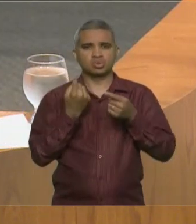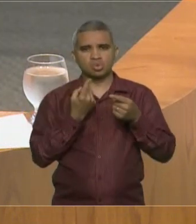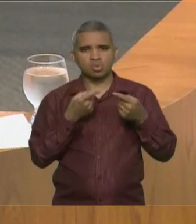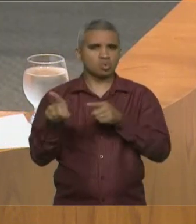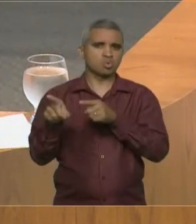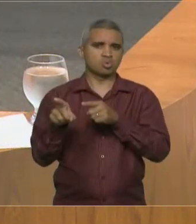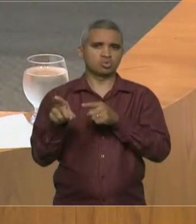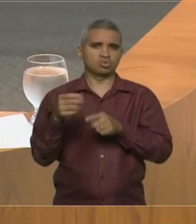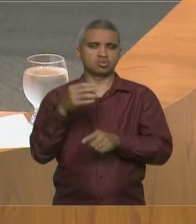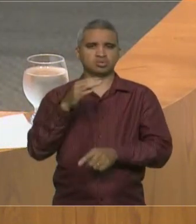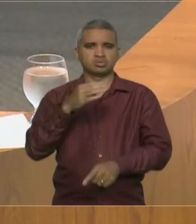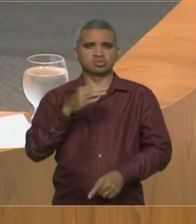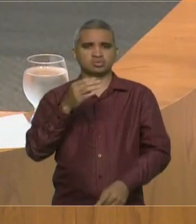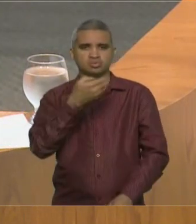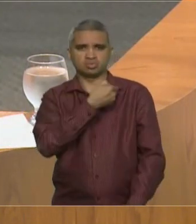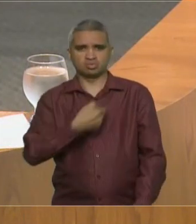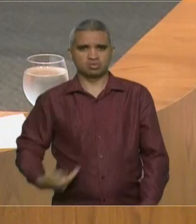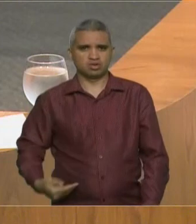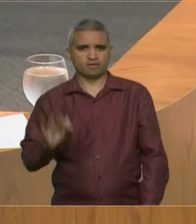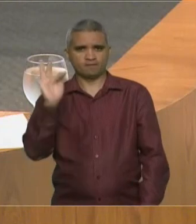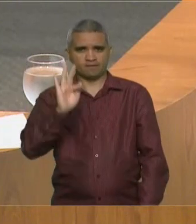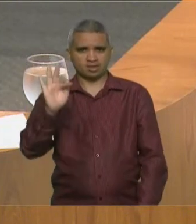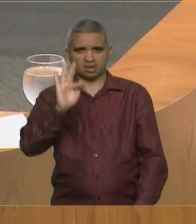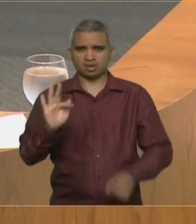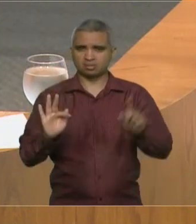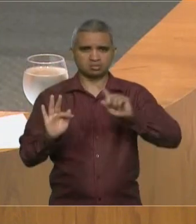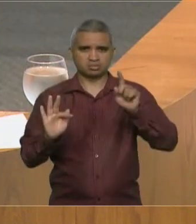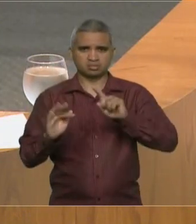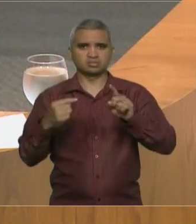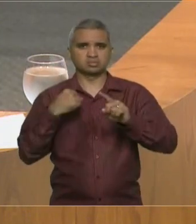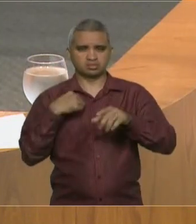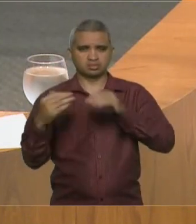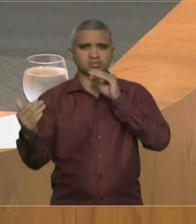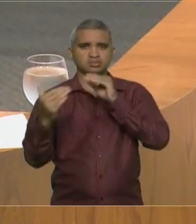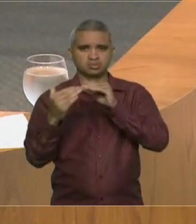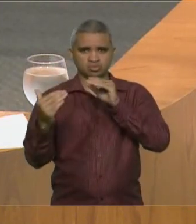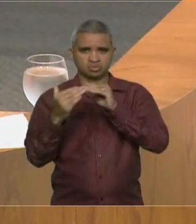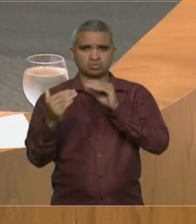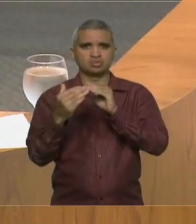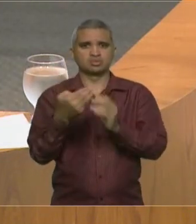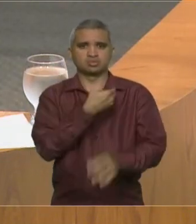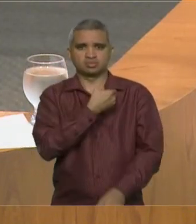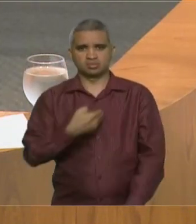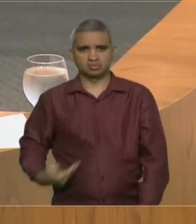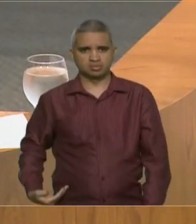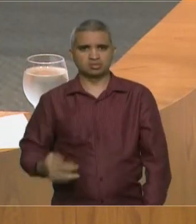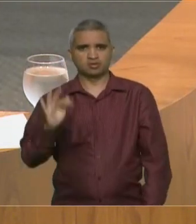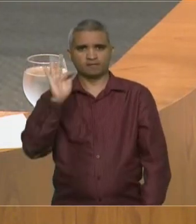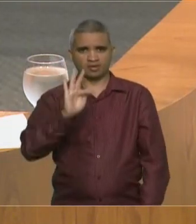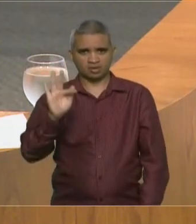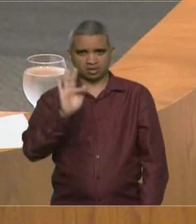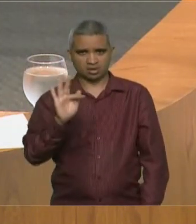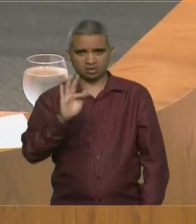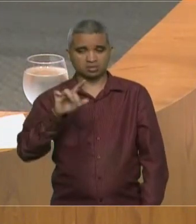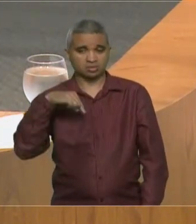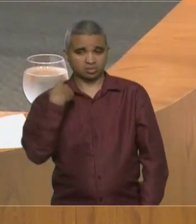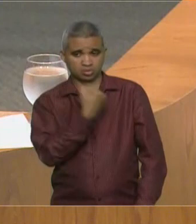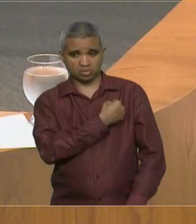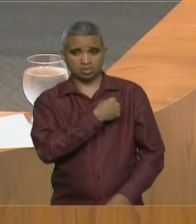pelo governo federal. Somos, conforme a fala do nosso presidente Otelino, um time de deputados plural,